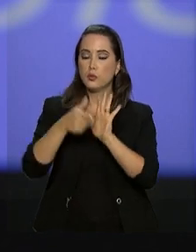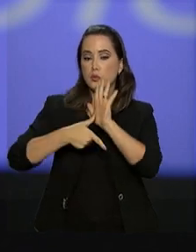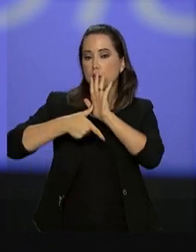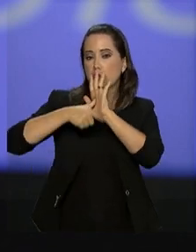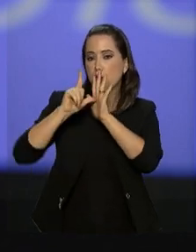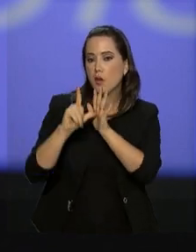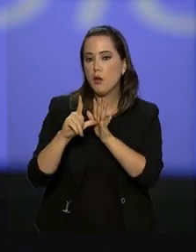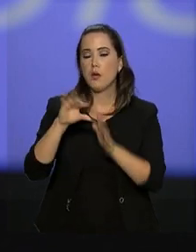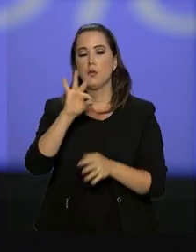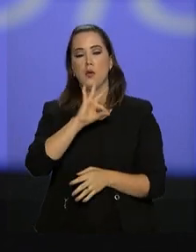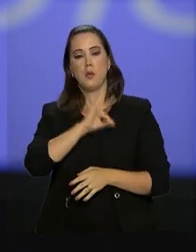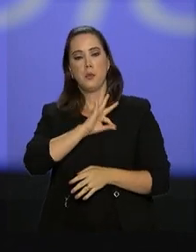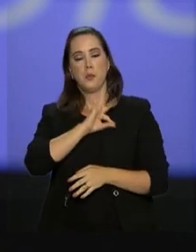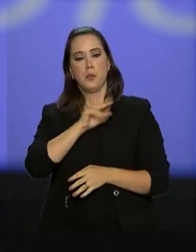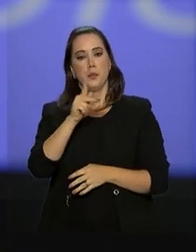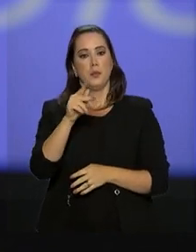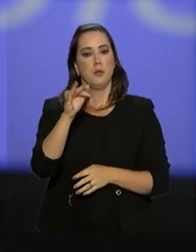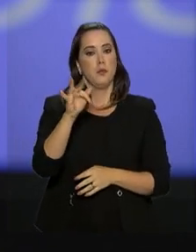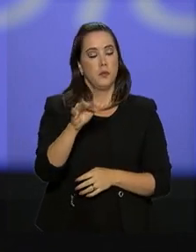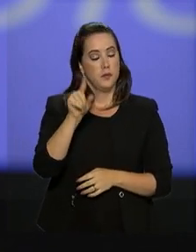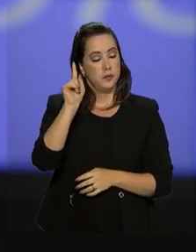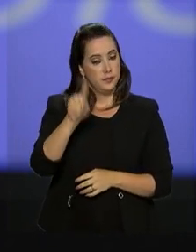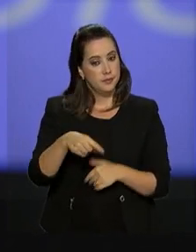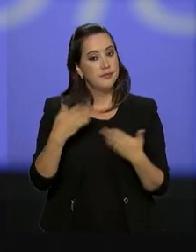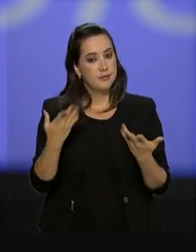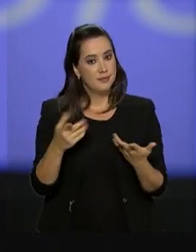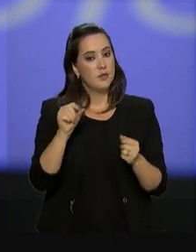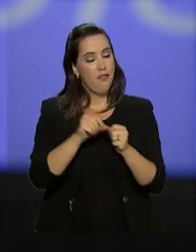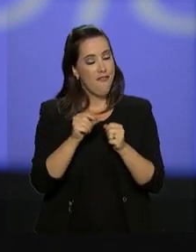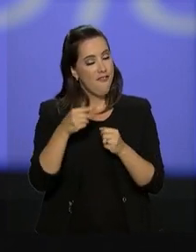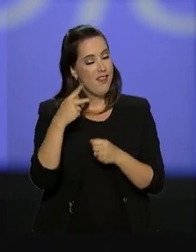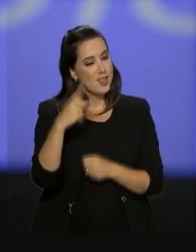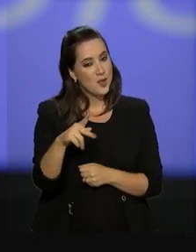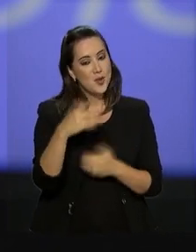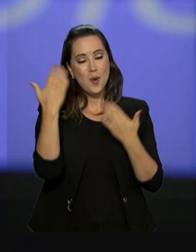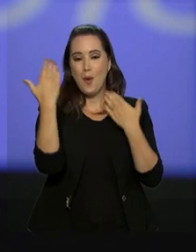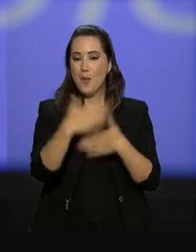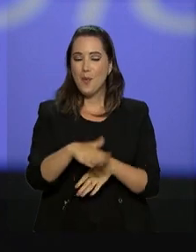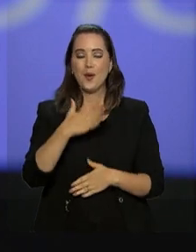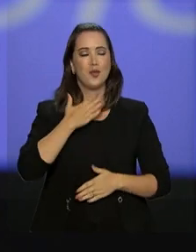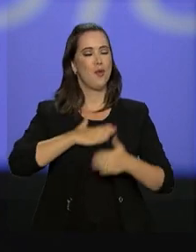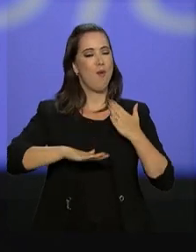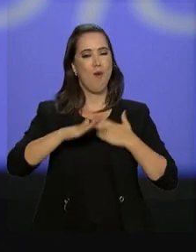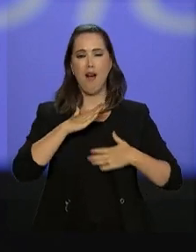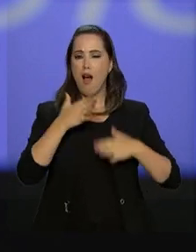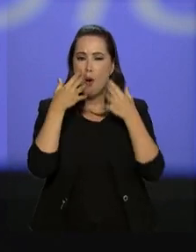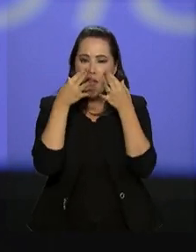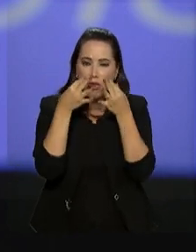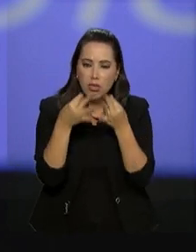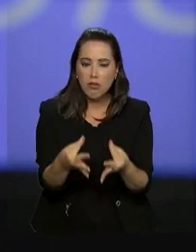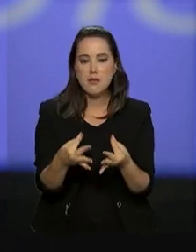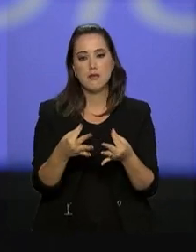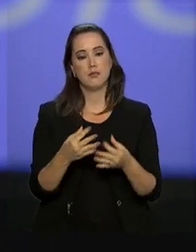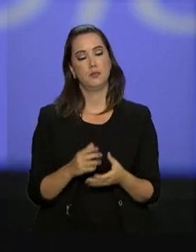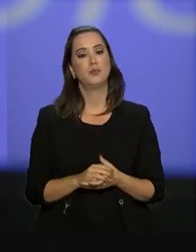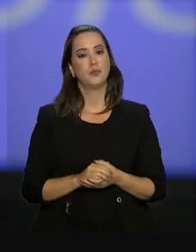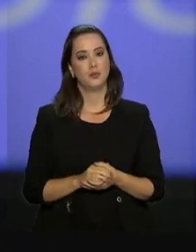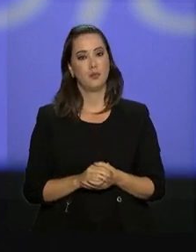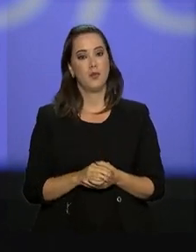determinado pela Polícia Federal. Realize a prova com bastante atenção e tranquilidade.